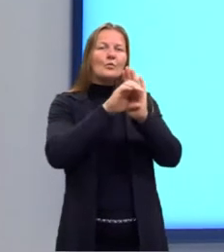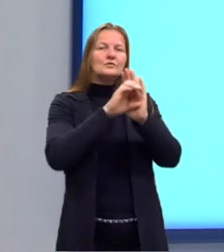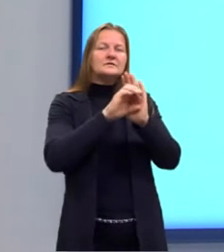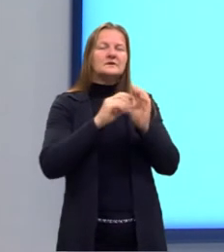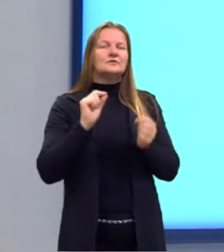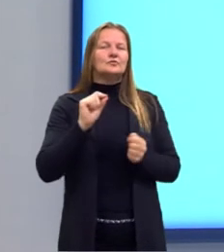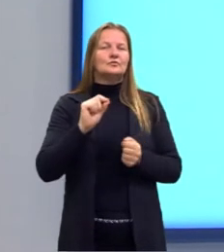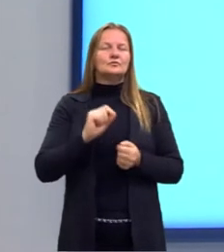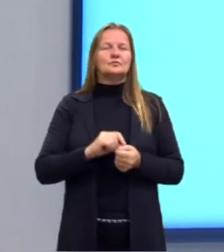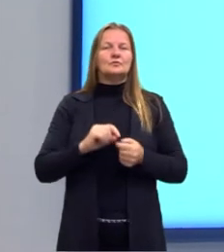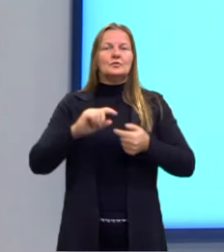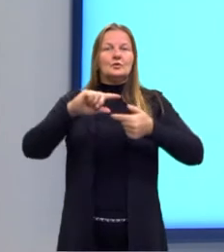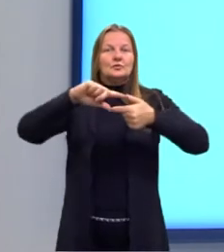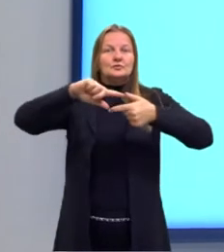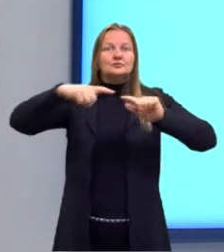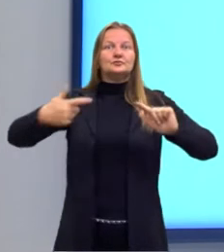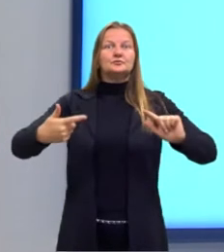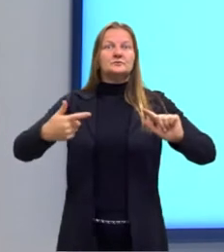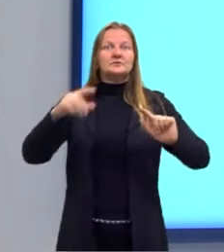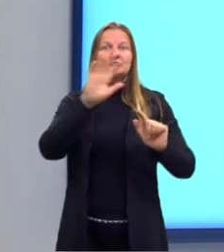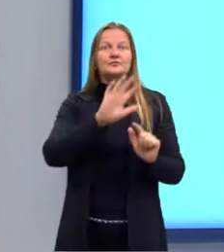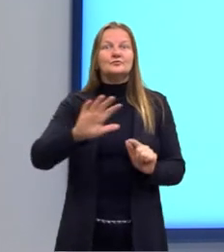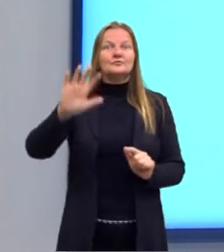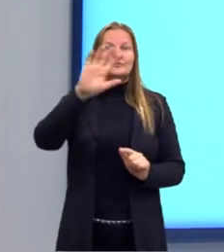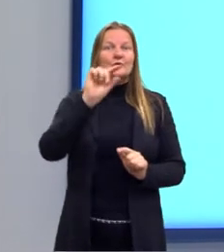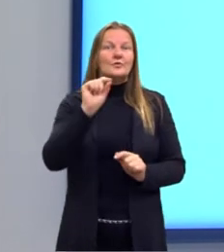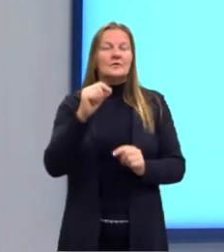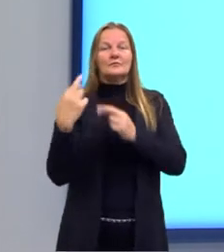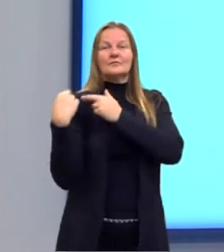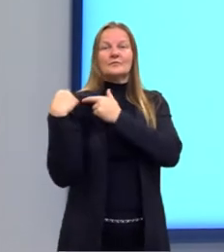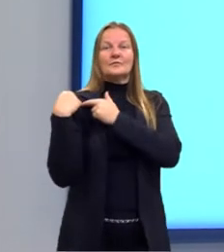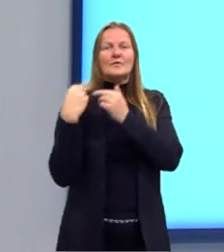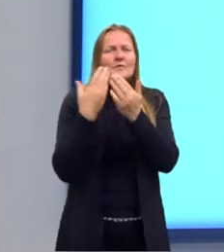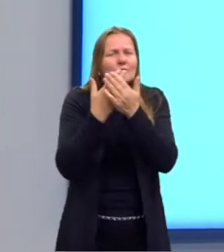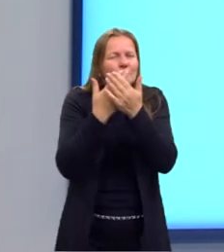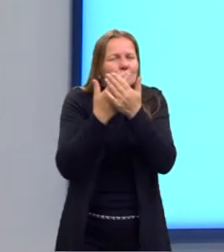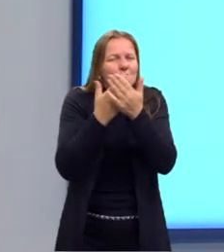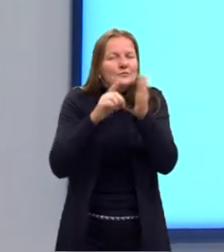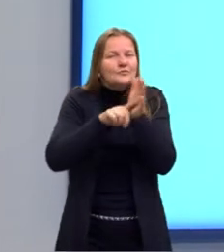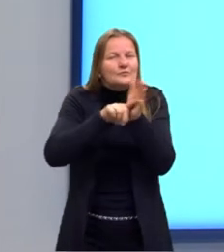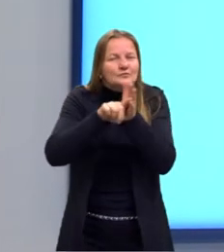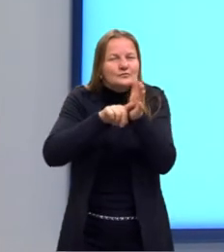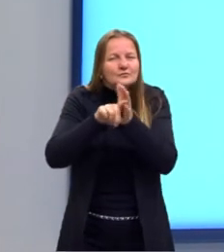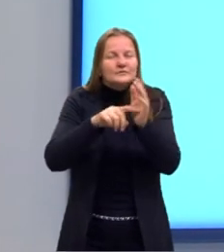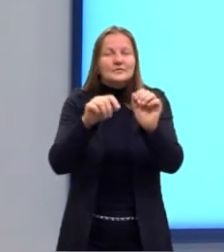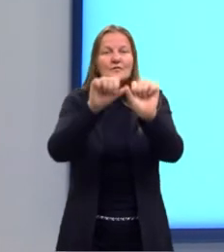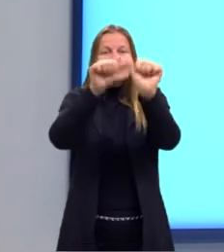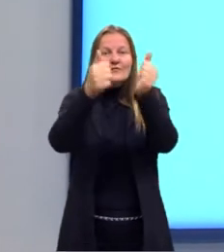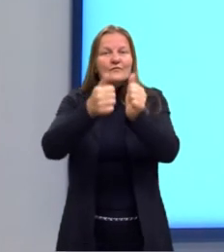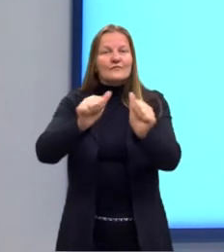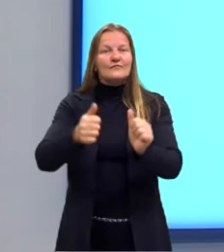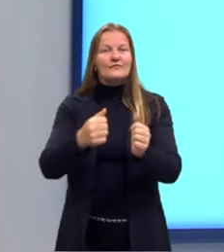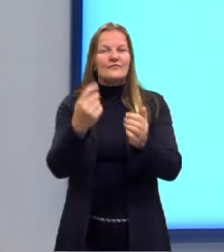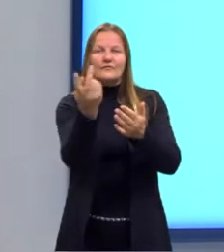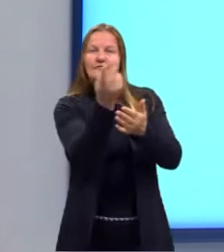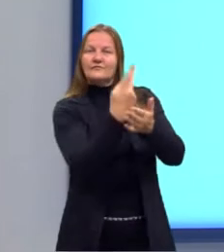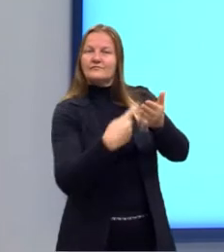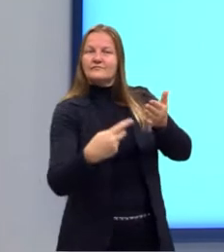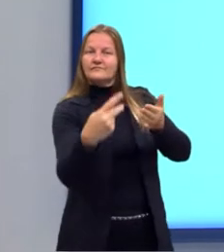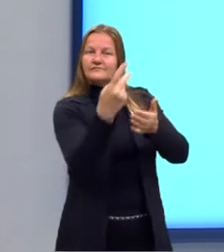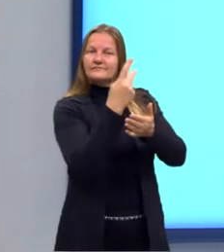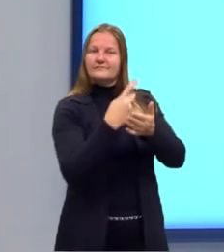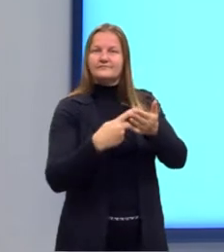espacial. Ela é responsável pelo estudo das figuras geométricas espaciais, também